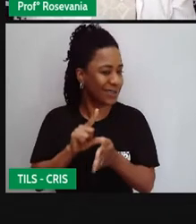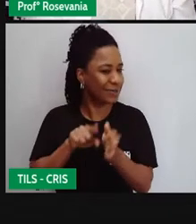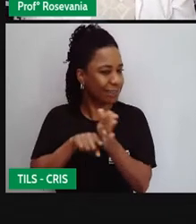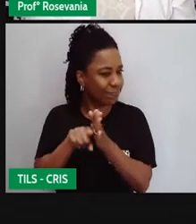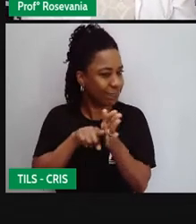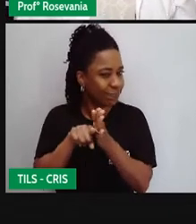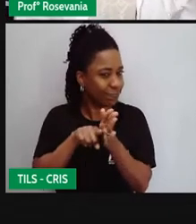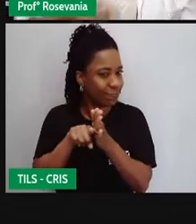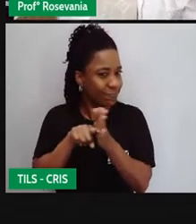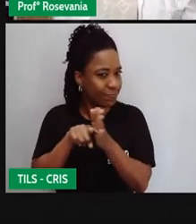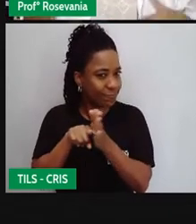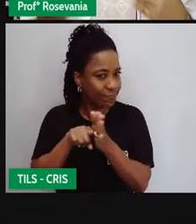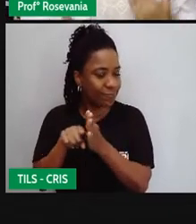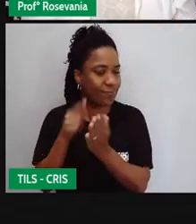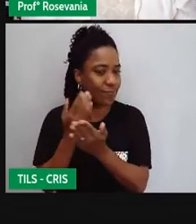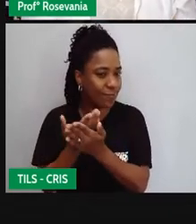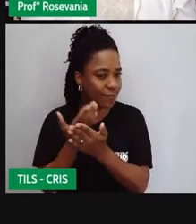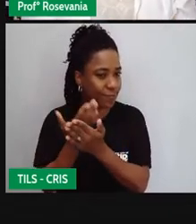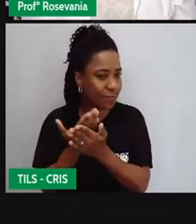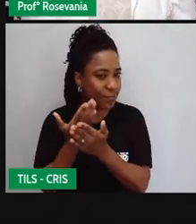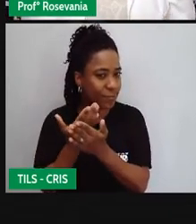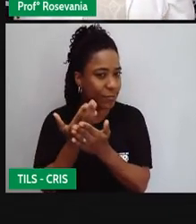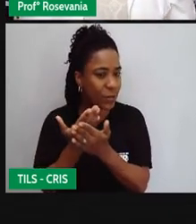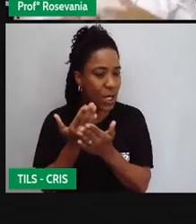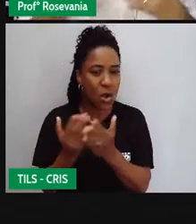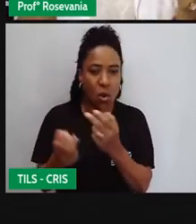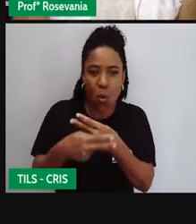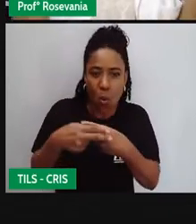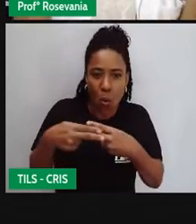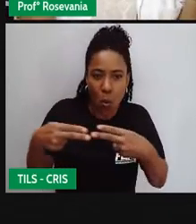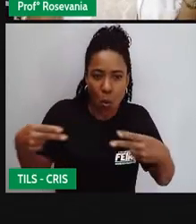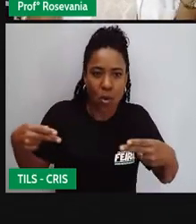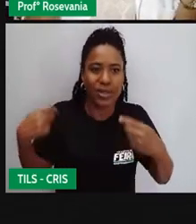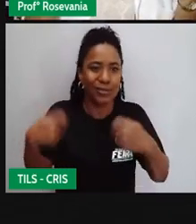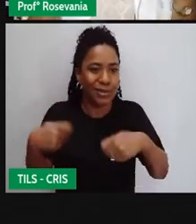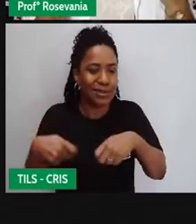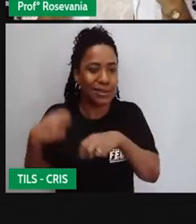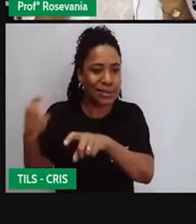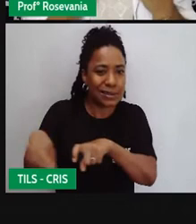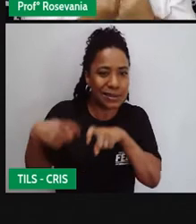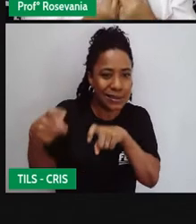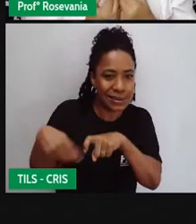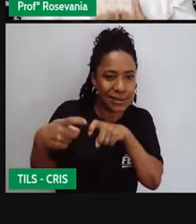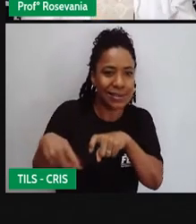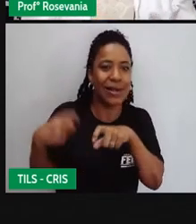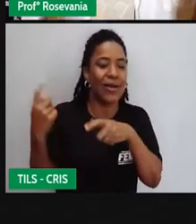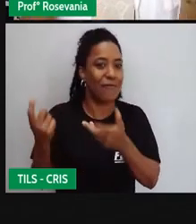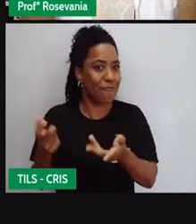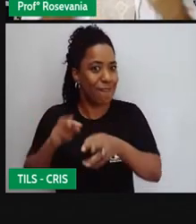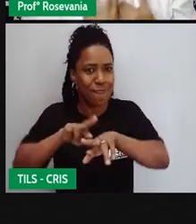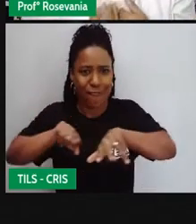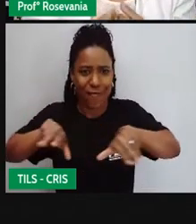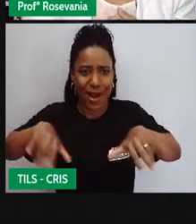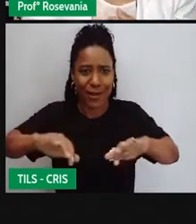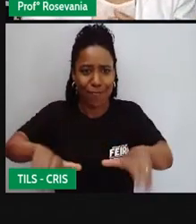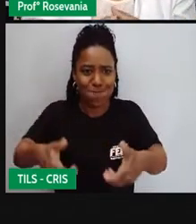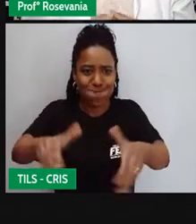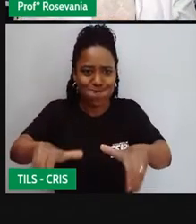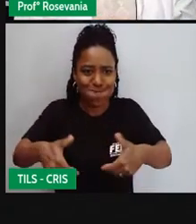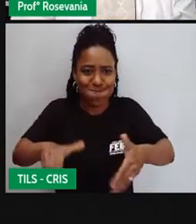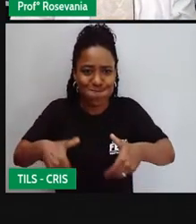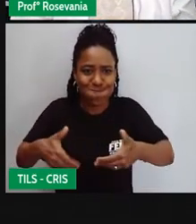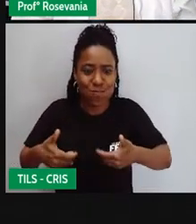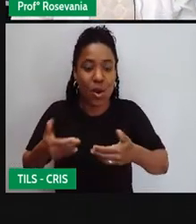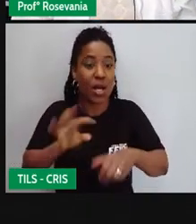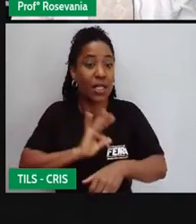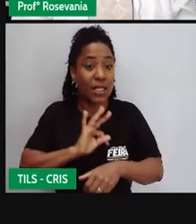esse aparato. Quais são as ferramentas, né? Que eu vou comprar? Quais são as melhores técnicas que eu vou utilizar para poder